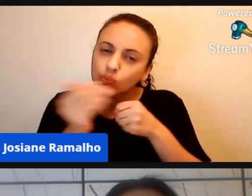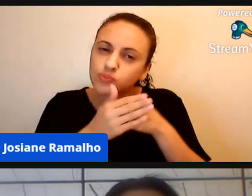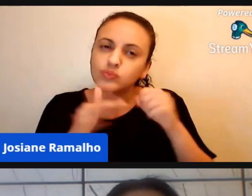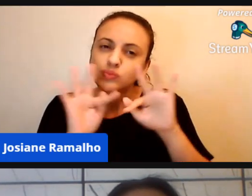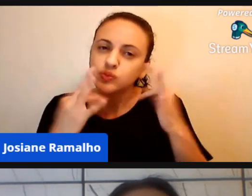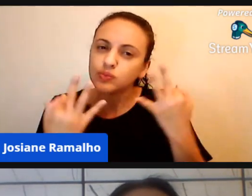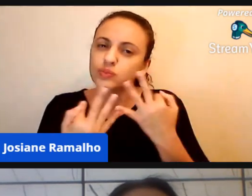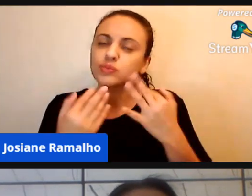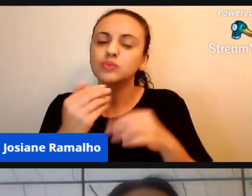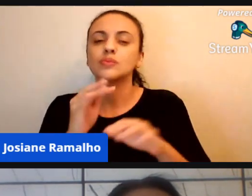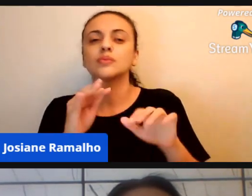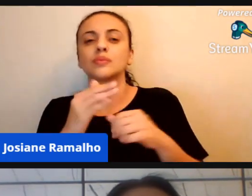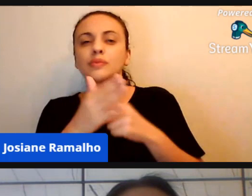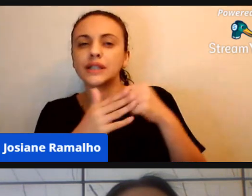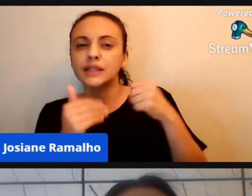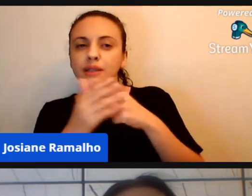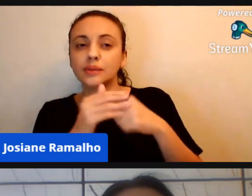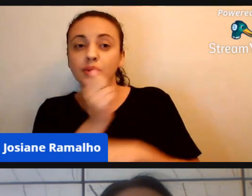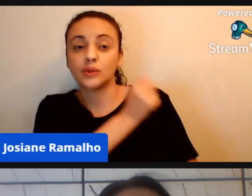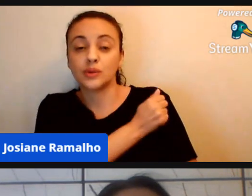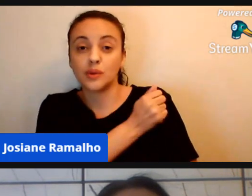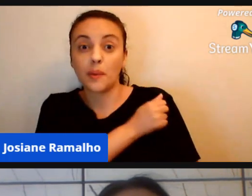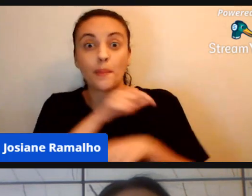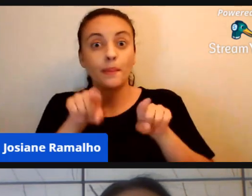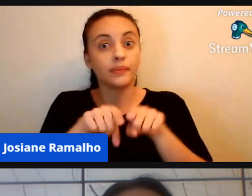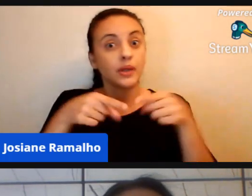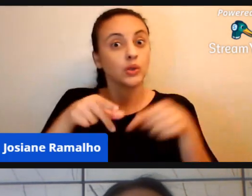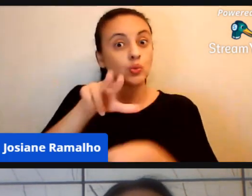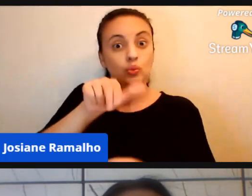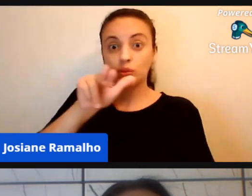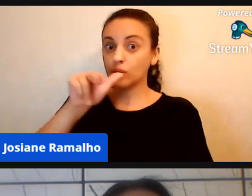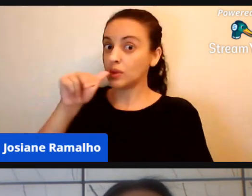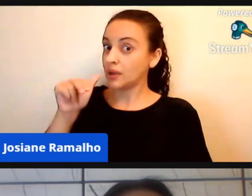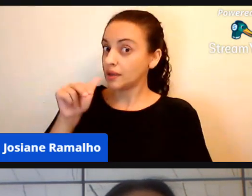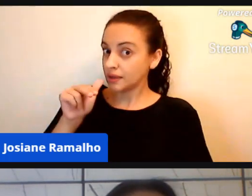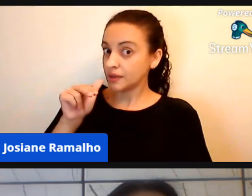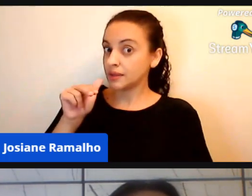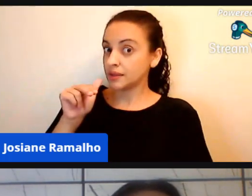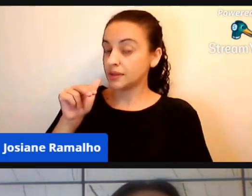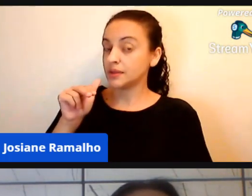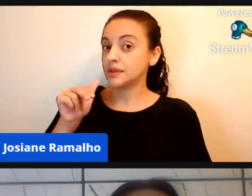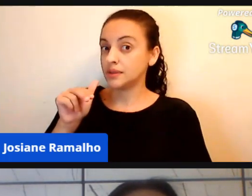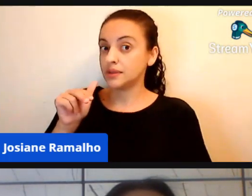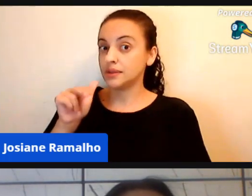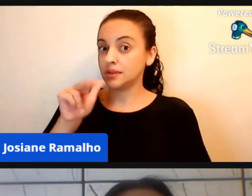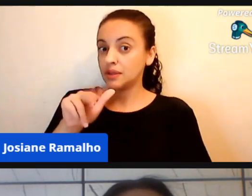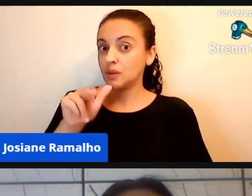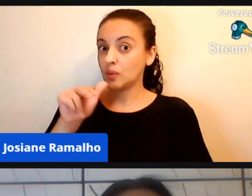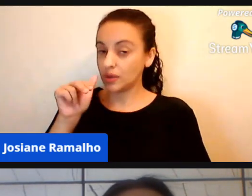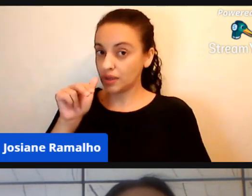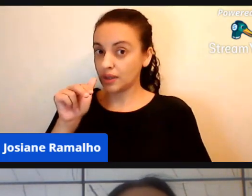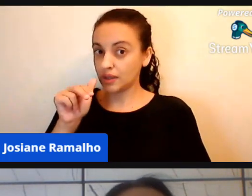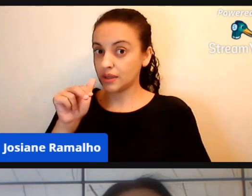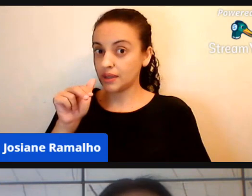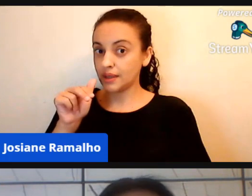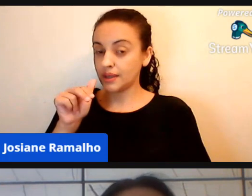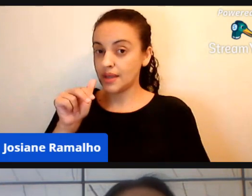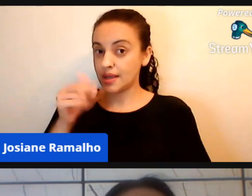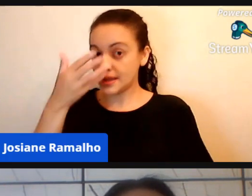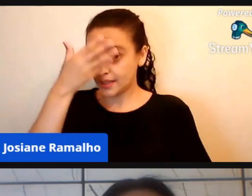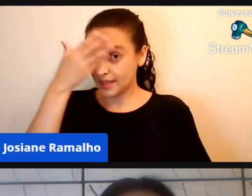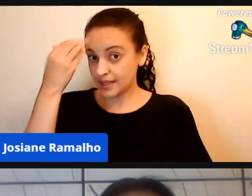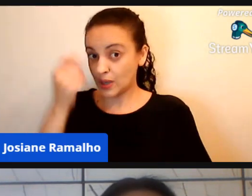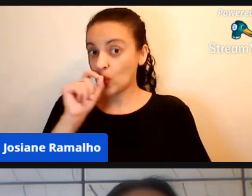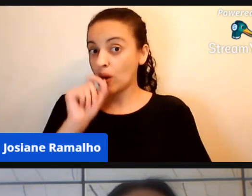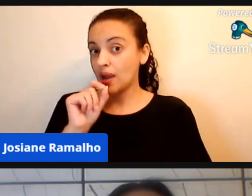família, pelos alunos, mas nunca deixando a parte também principal, o